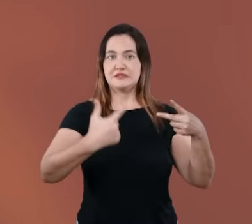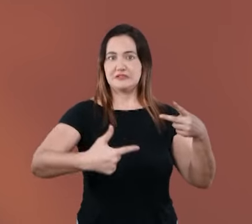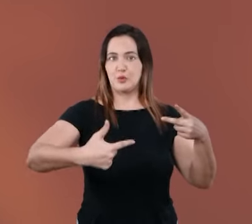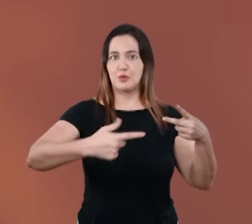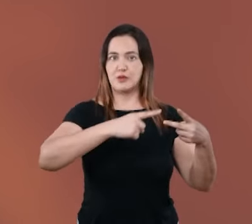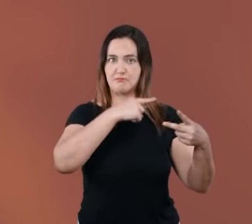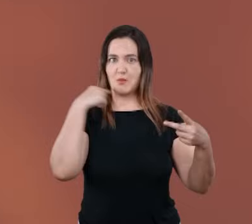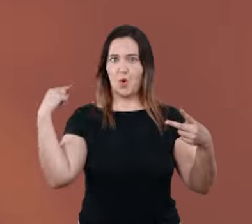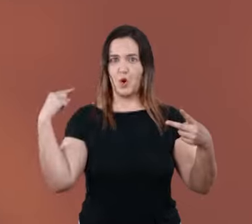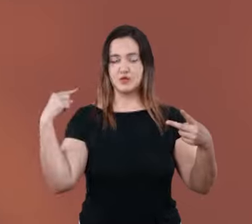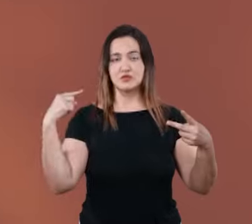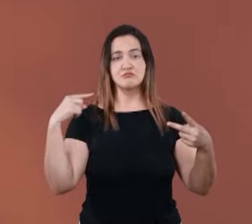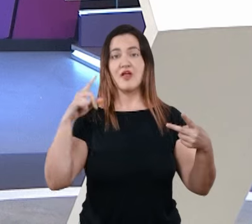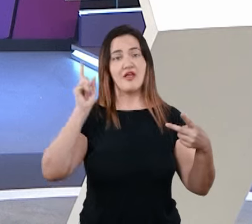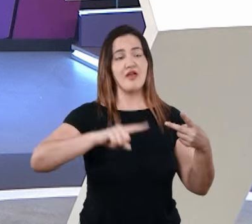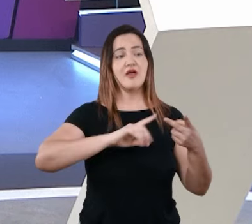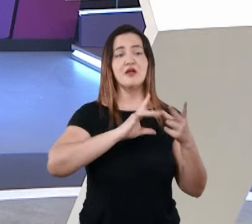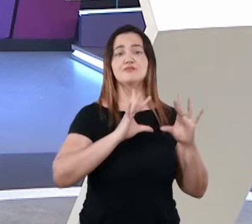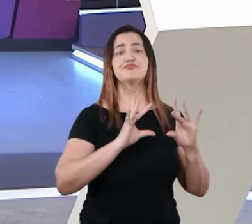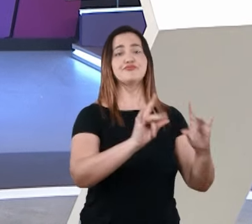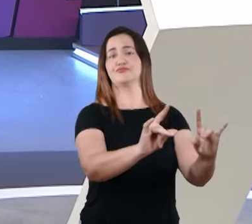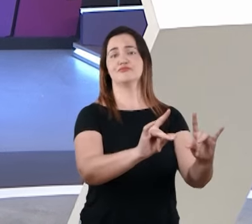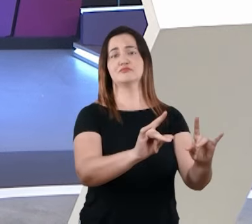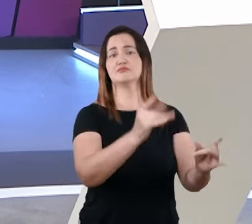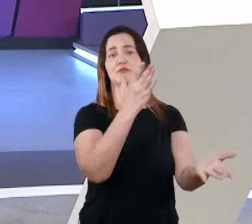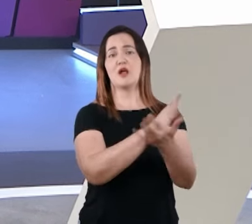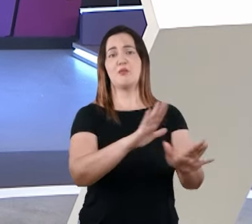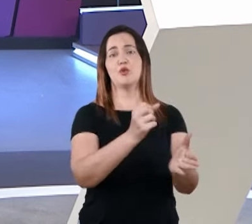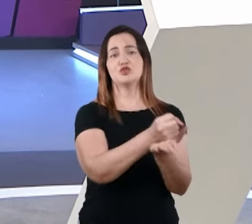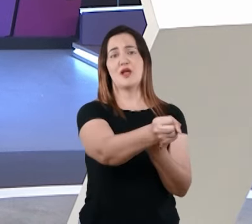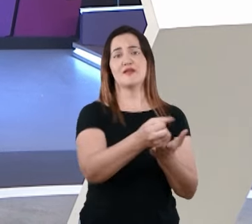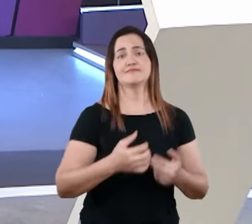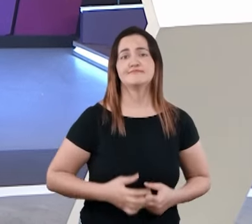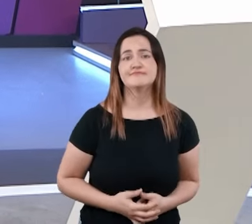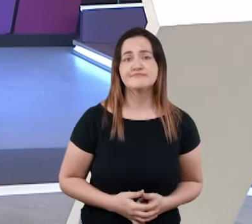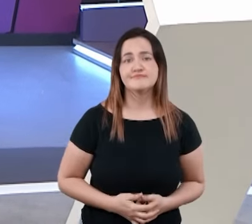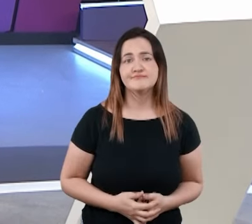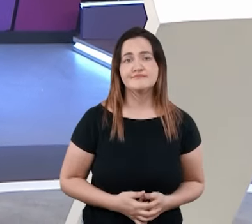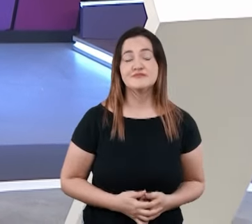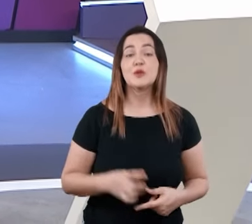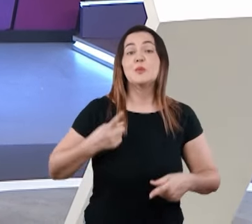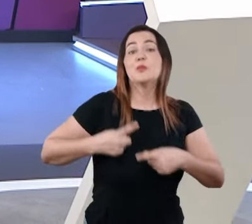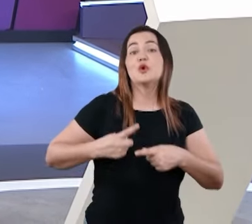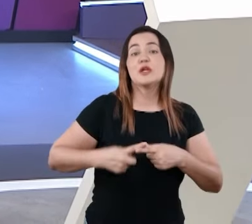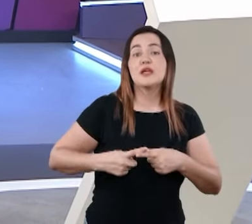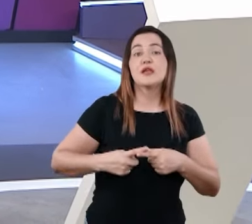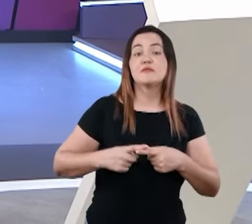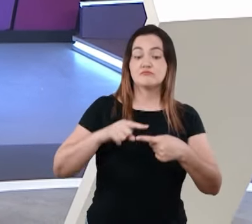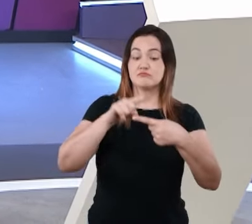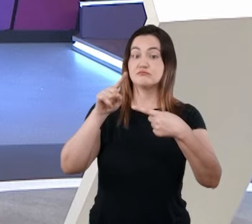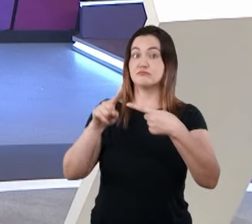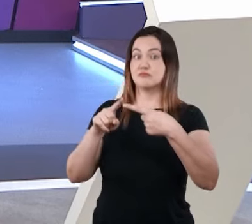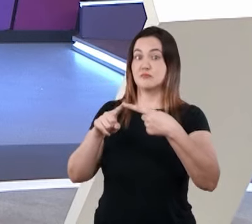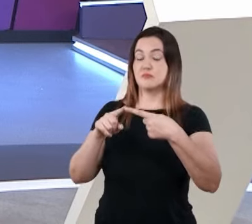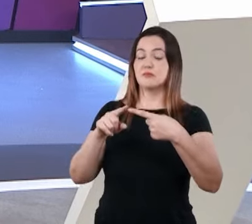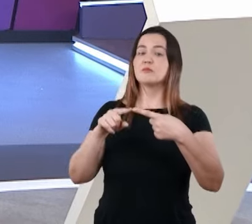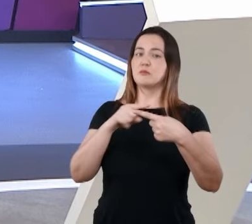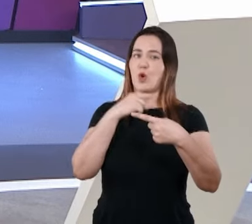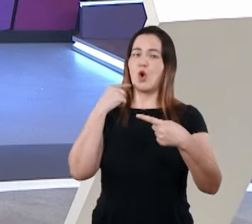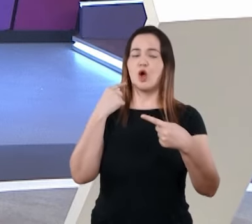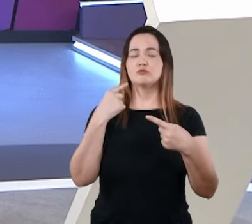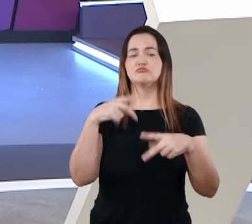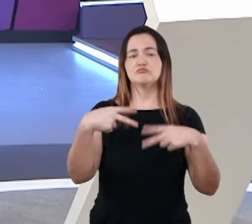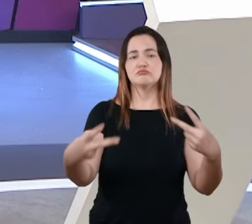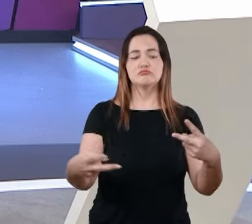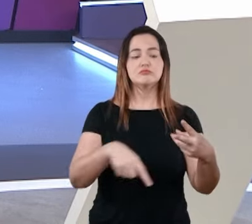a morte eterna. É exatamente isto. Por quê? Quem tem o filho tem a vida. Quem não tem o filho